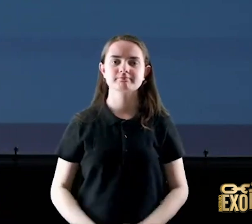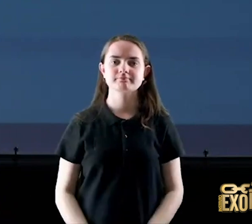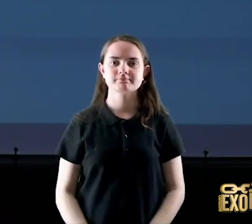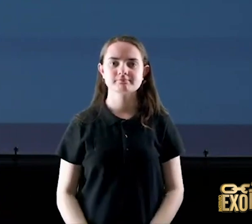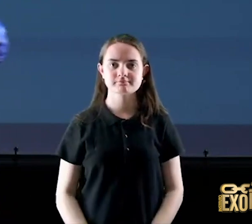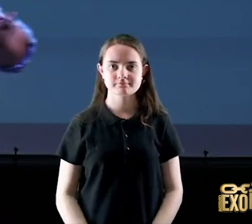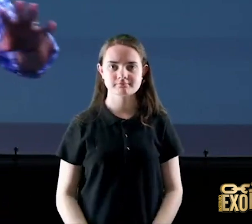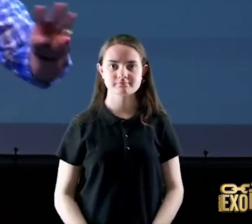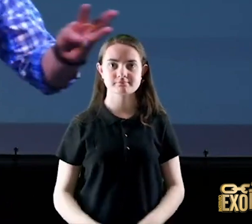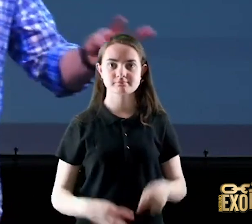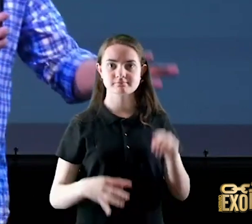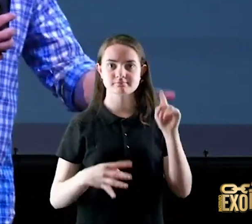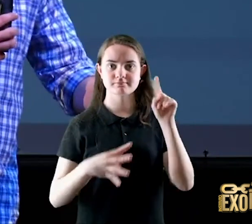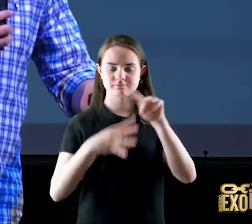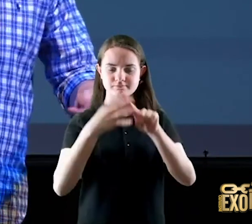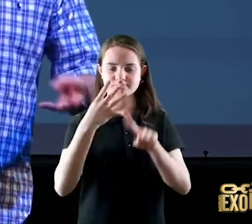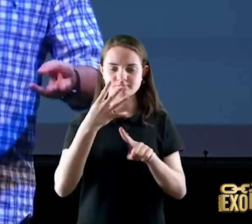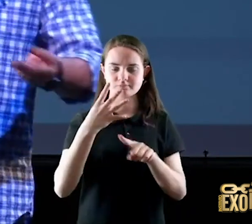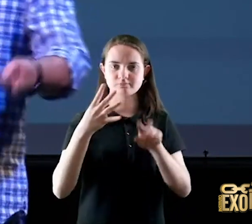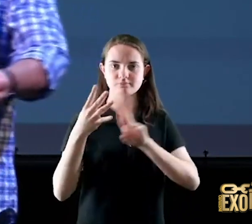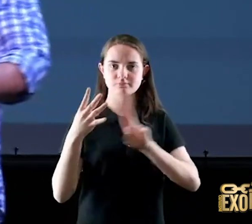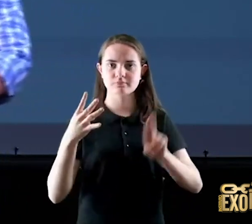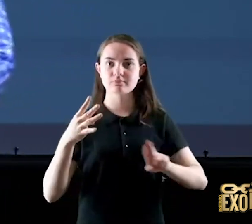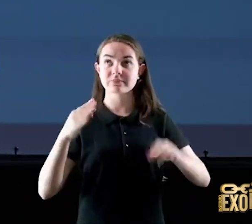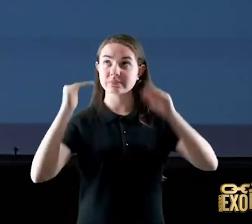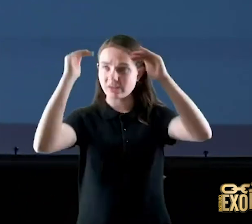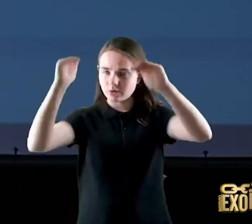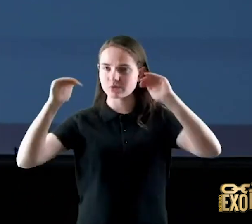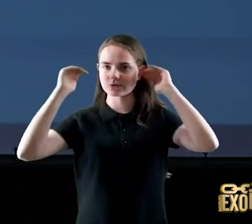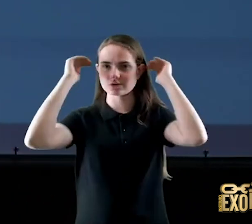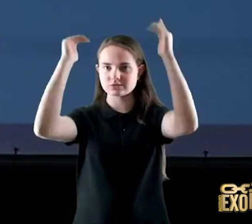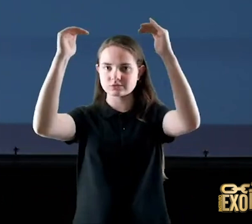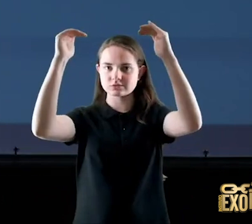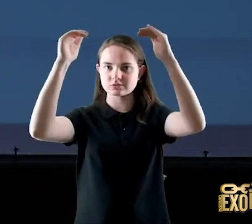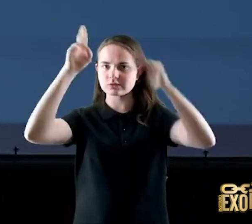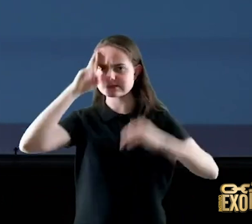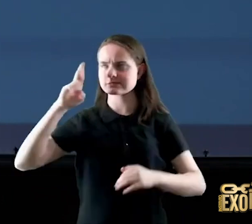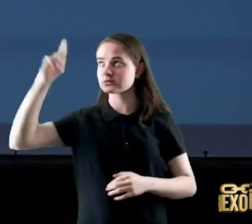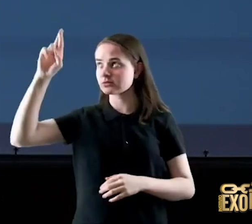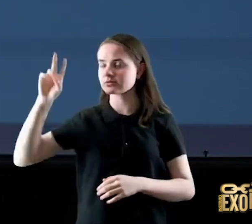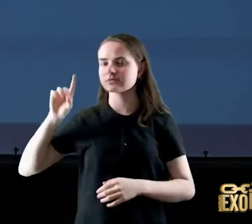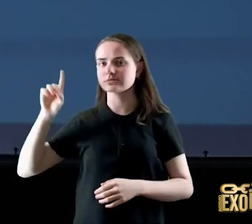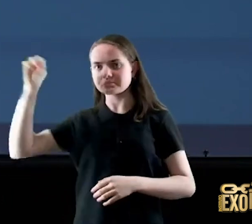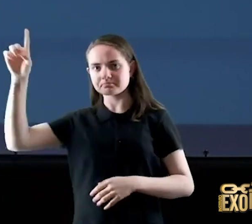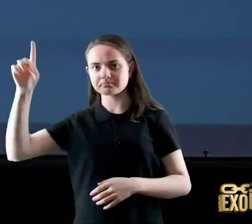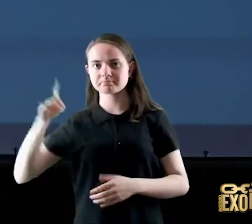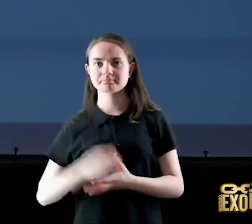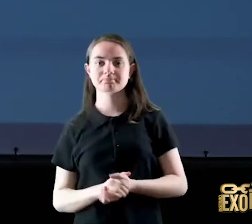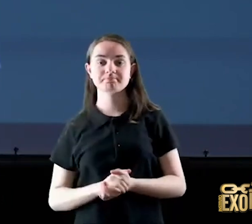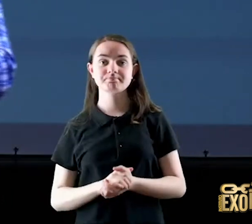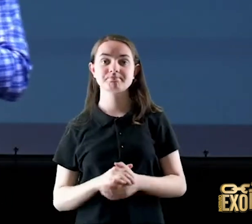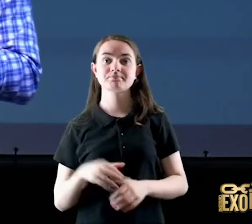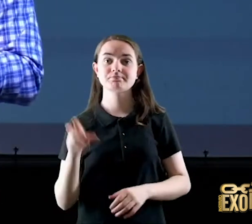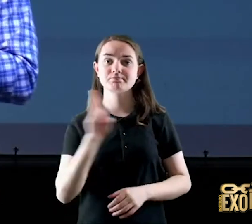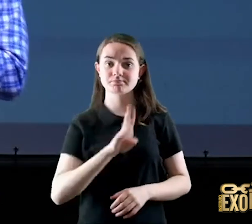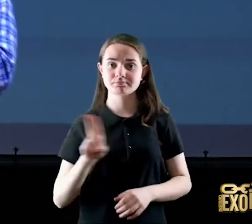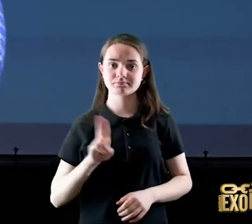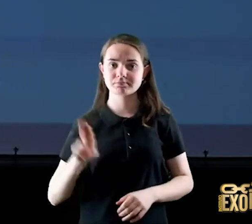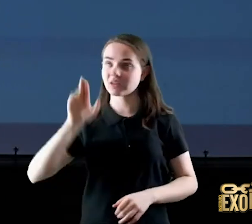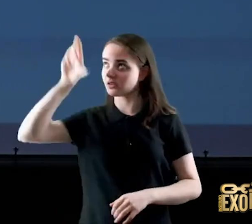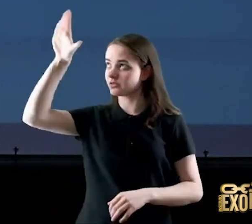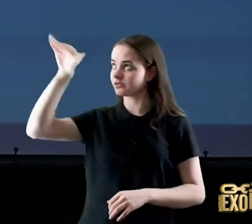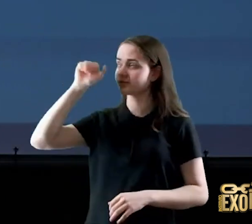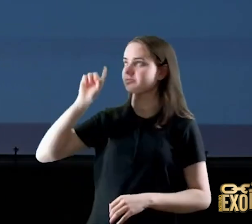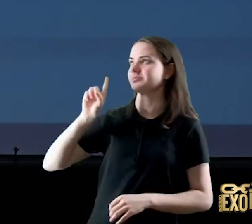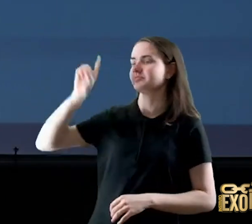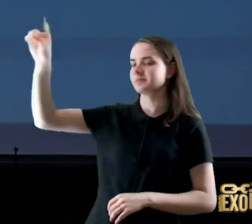esses quatro nomes altíssimo é o Shaddai o todo poderoso Senhor e Deus são nomes pelo qual você invoca